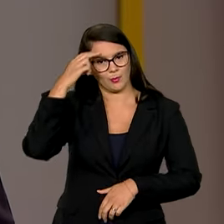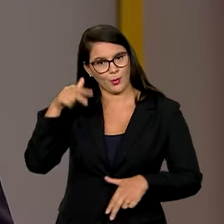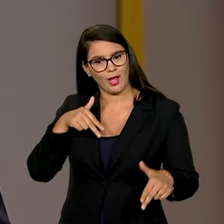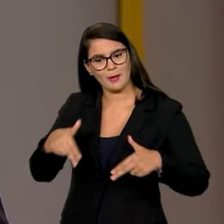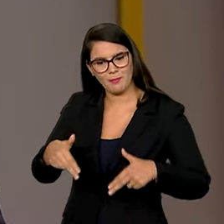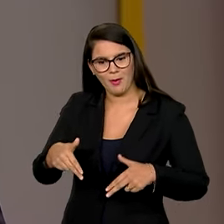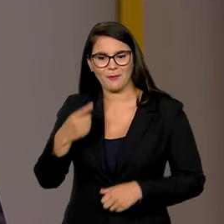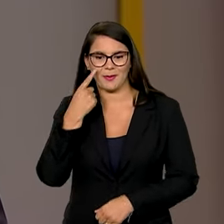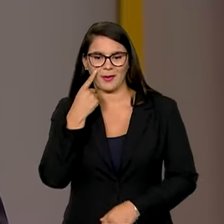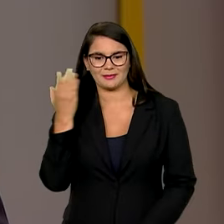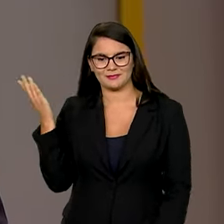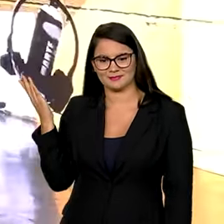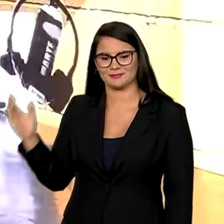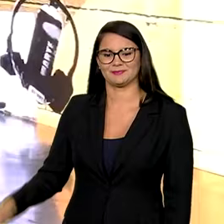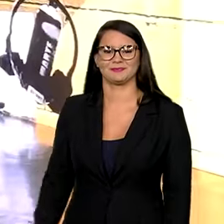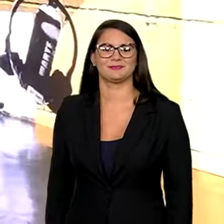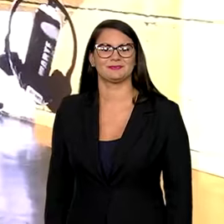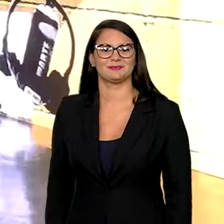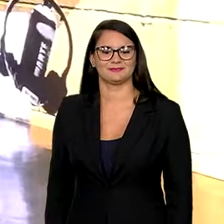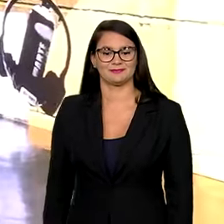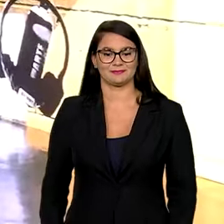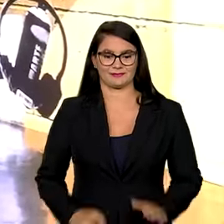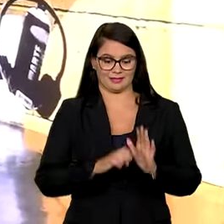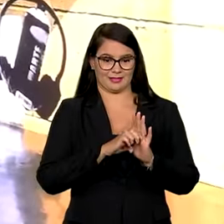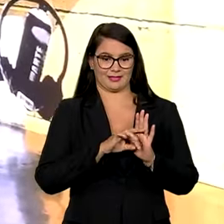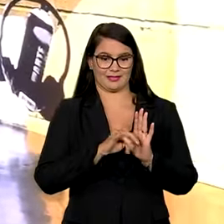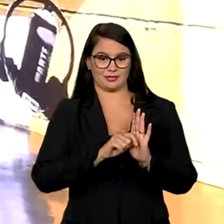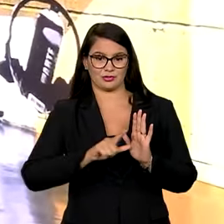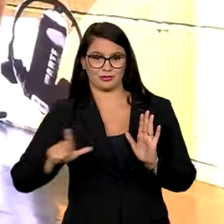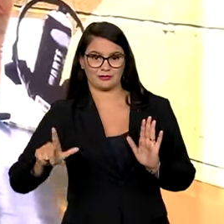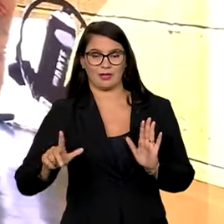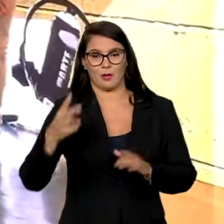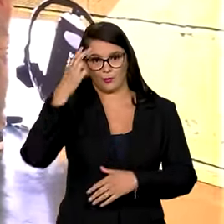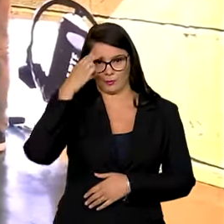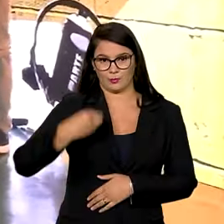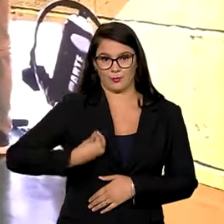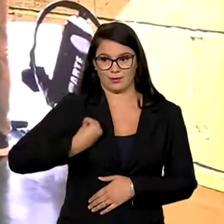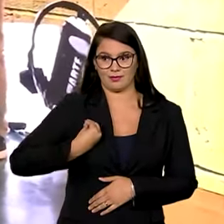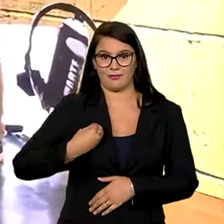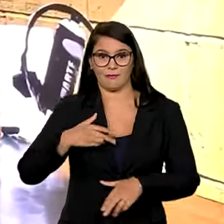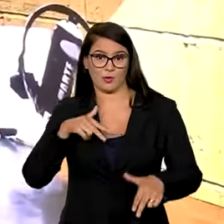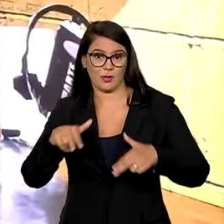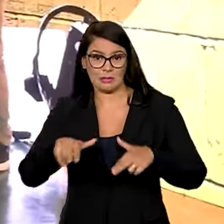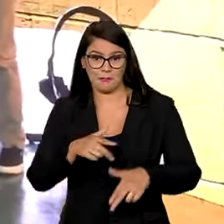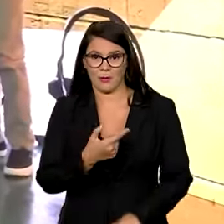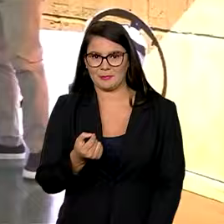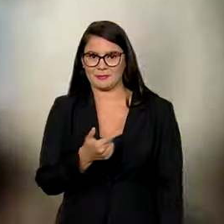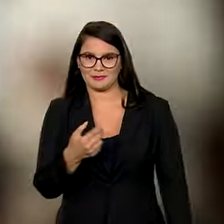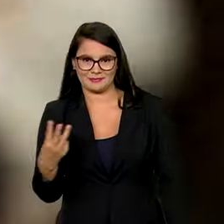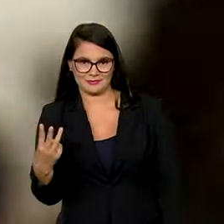-hop. Veja na reportagem. O edital Prêmio Cultura Vida, Constituição Nacional do Hip-Hop 2023,